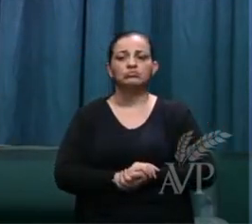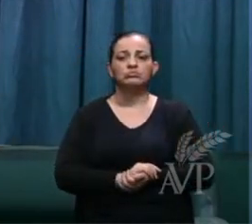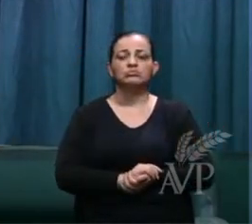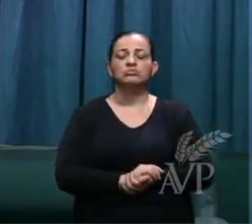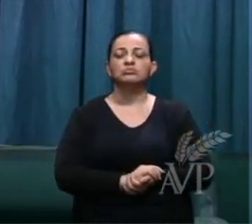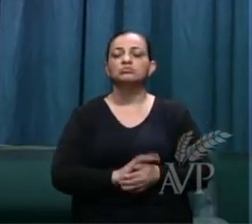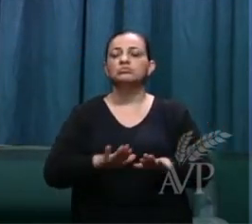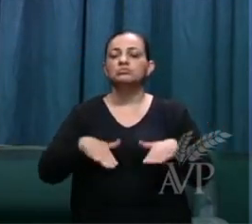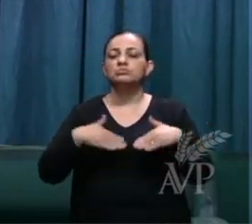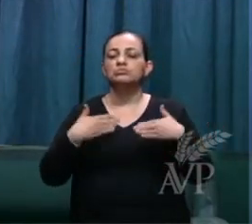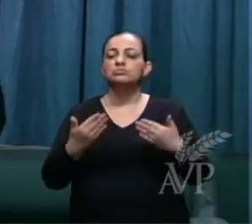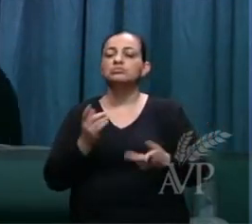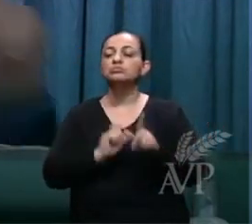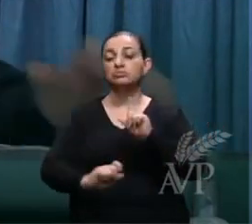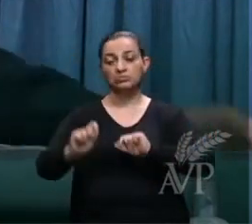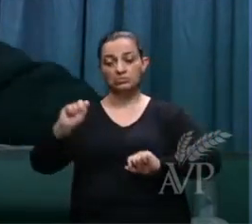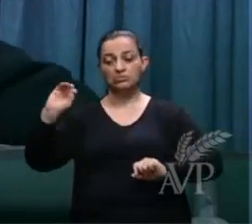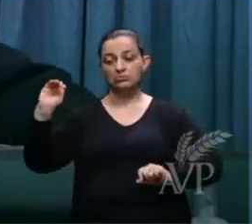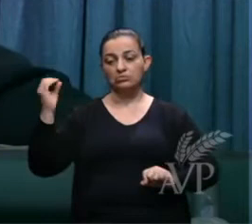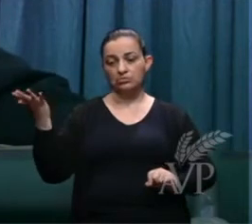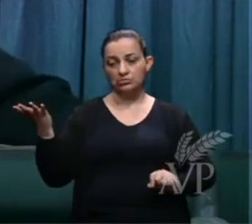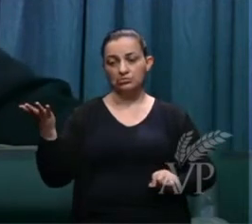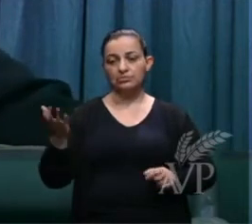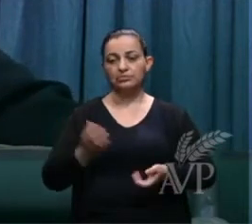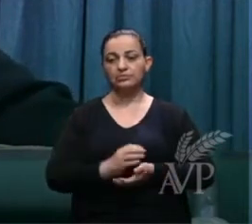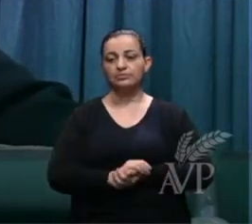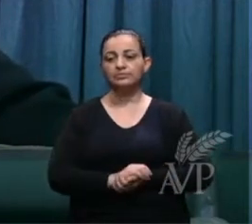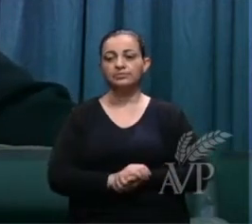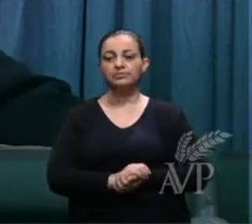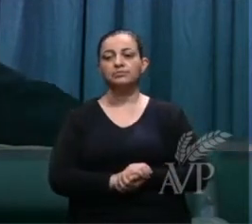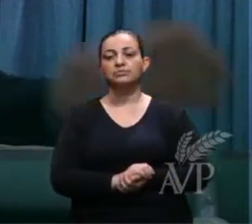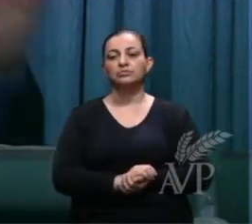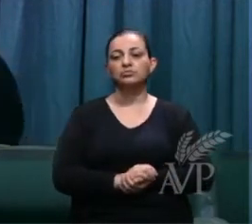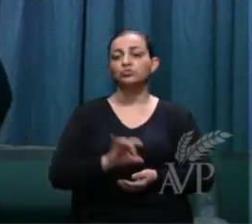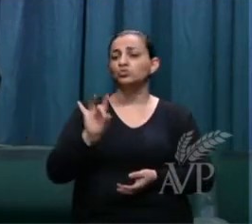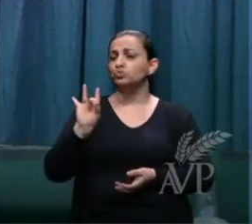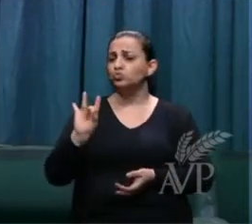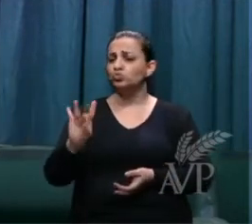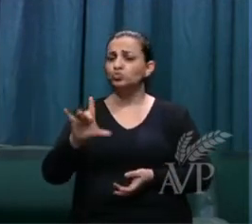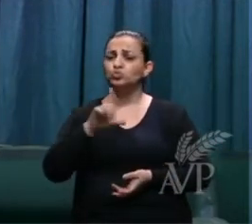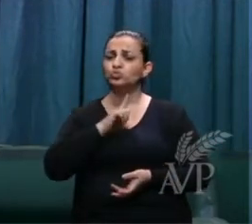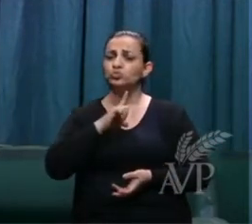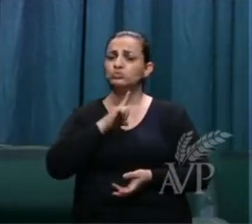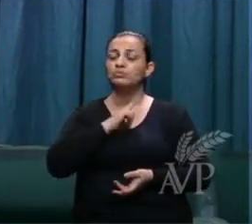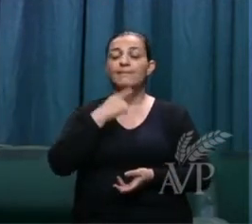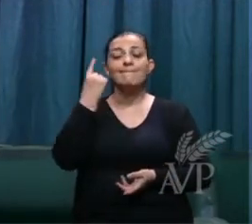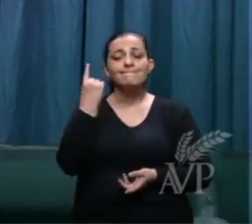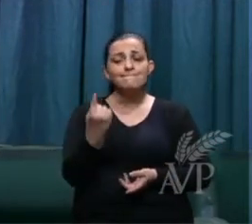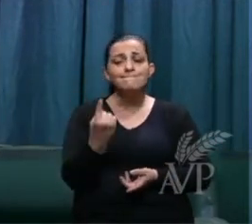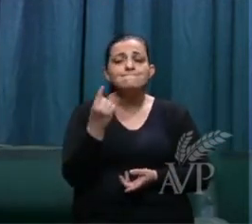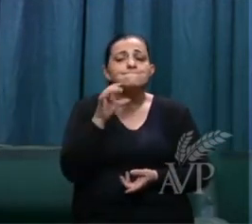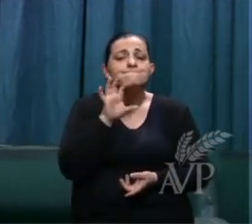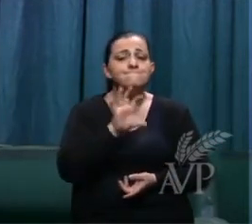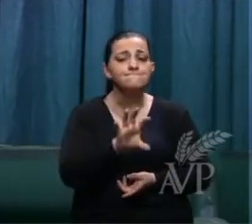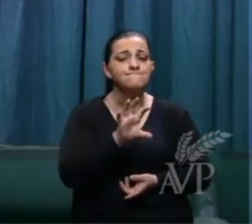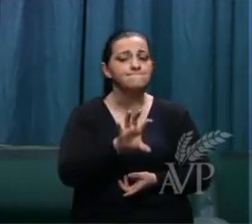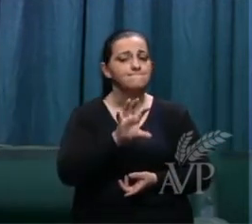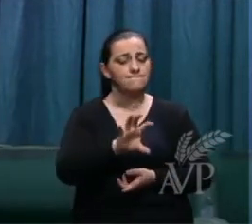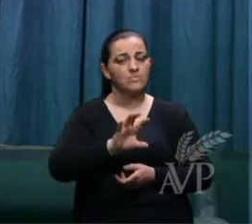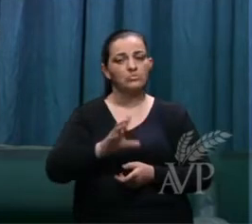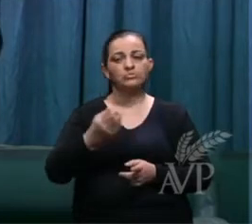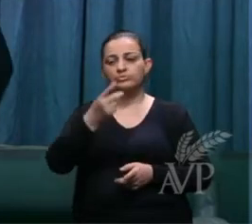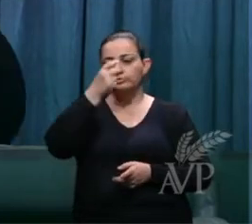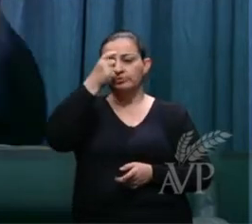então aí está irmãos só há uma maneira da pessoa não chegar